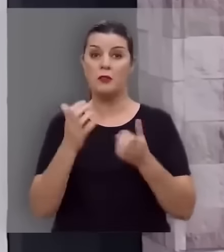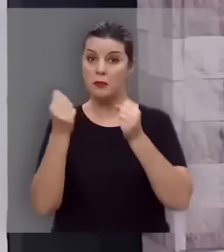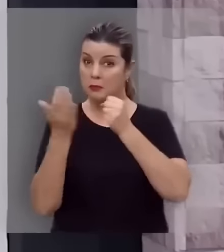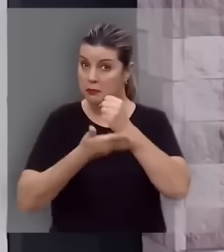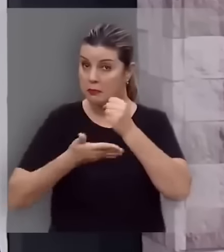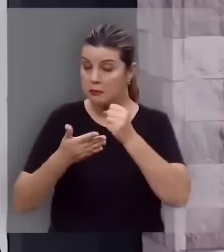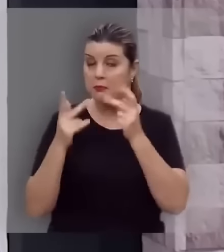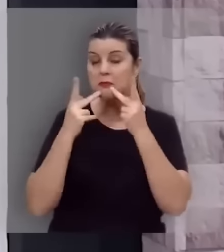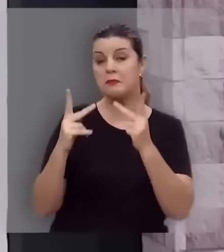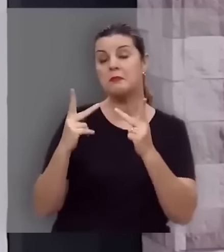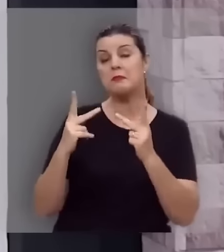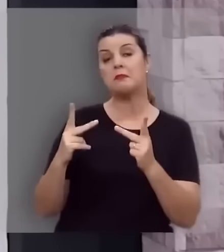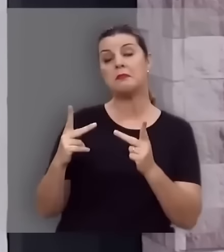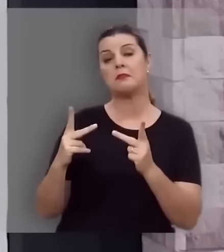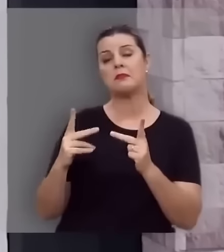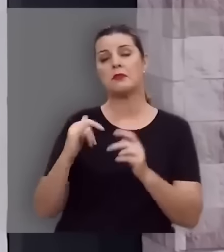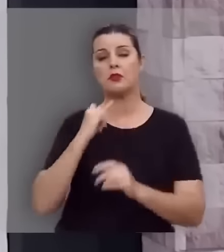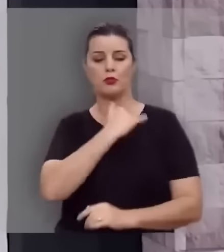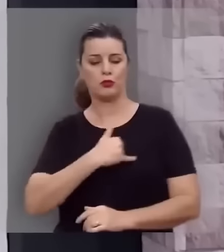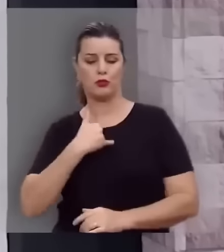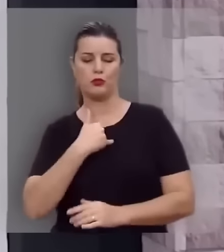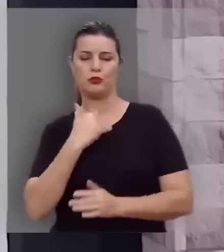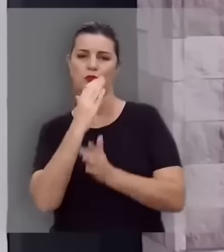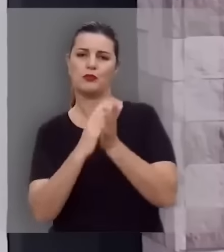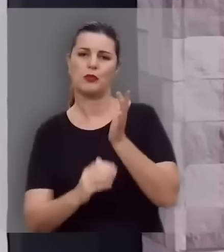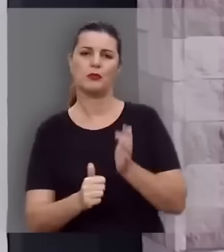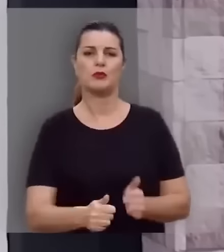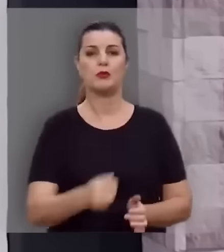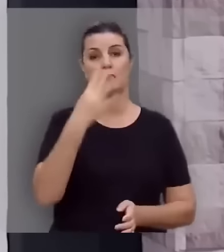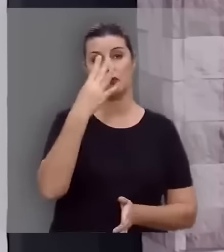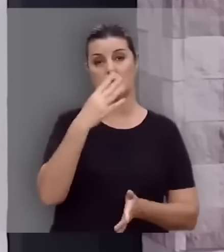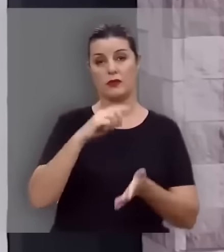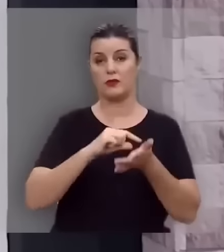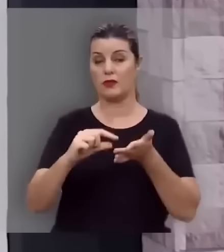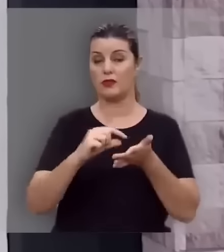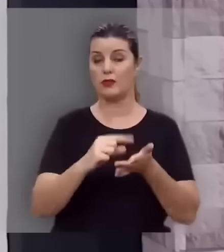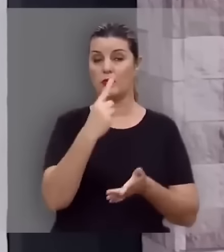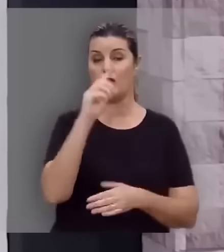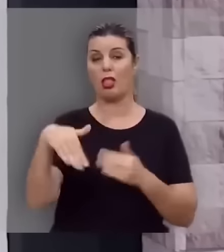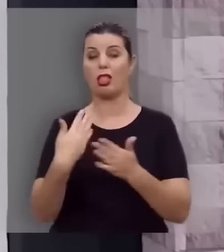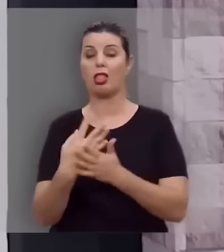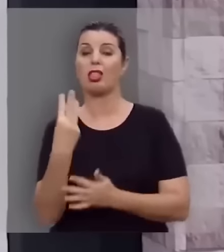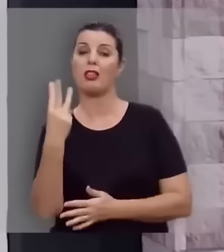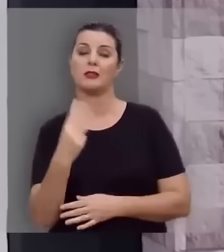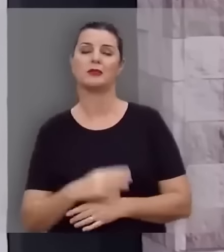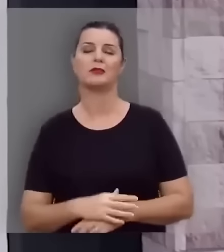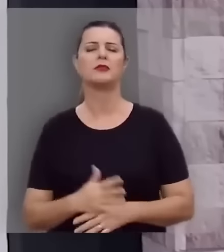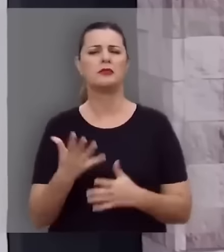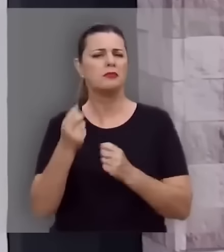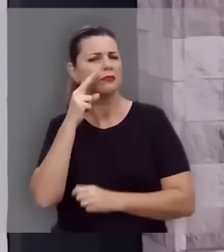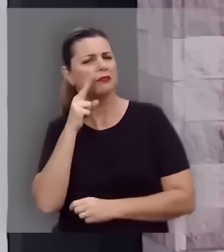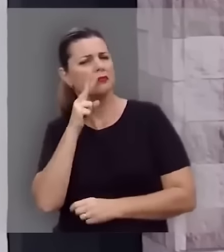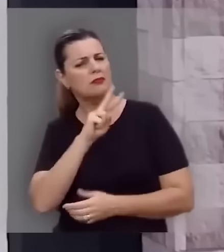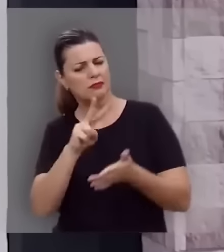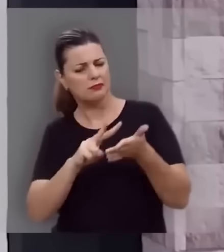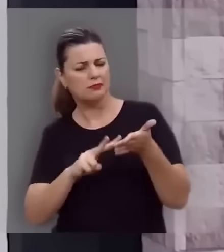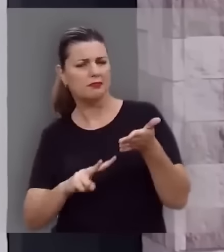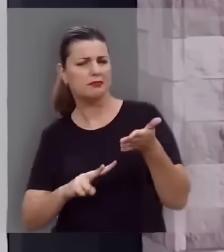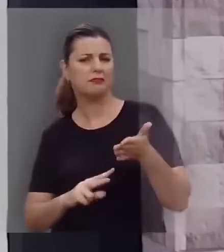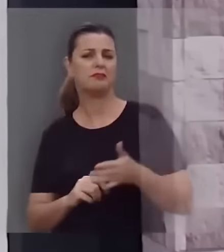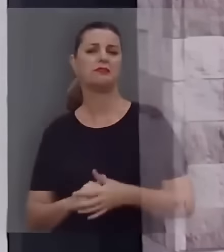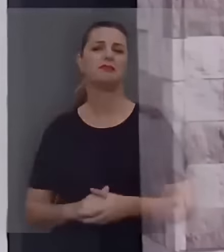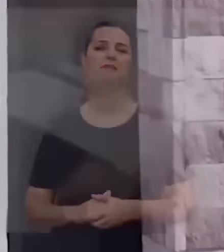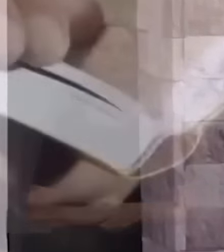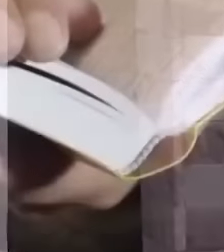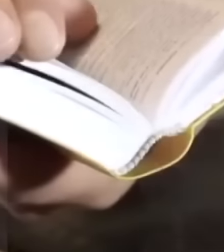E vamos basear esta mensagem em João 14, versos 1 a 3. Vamos ouvir a